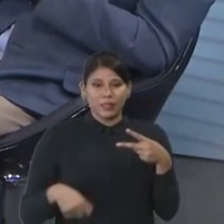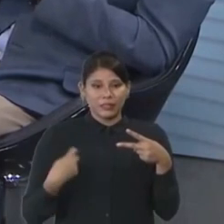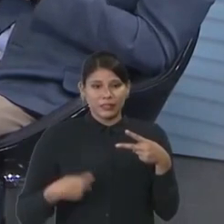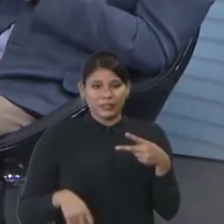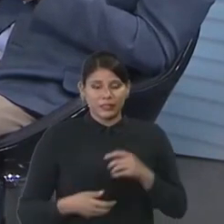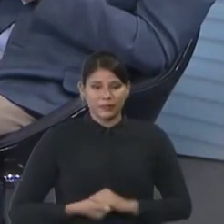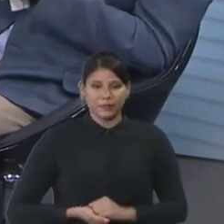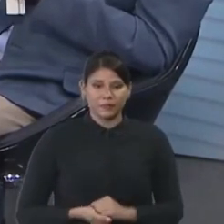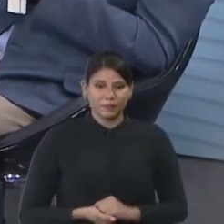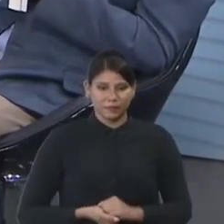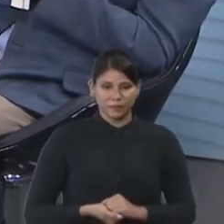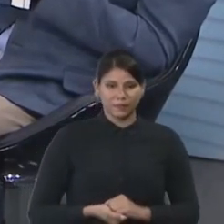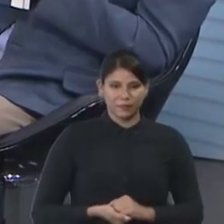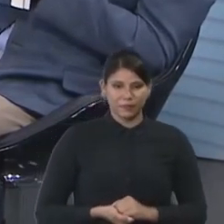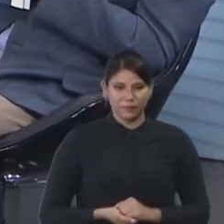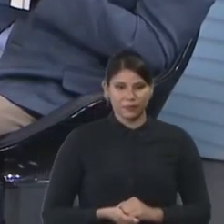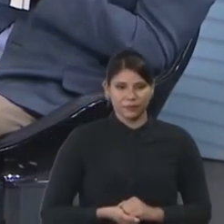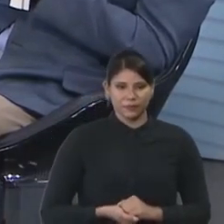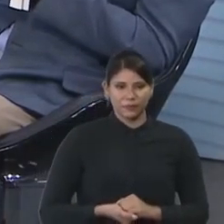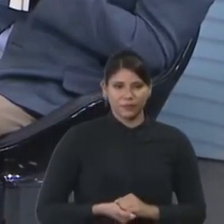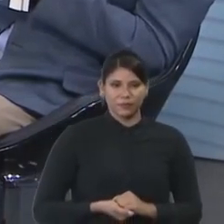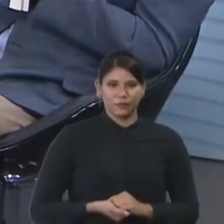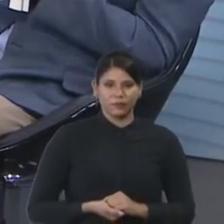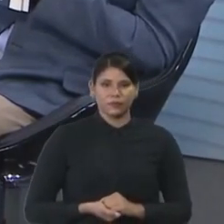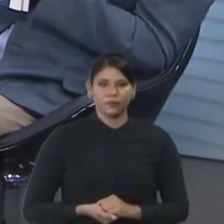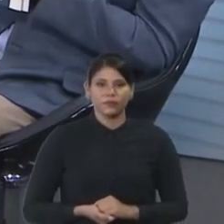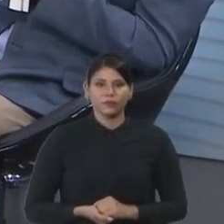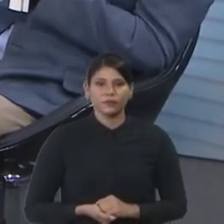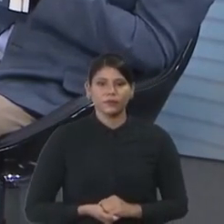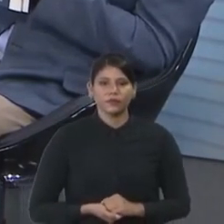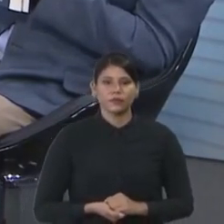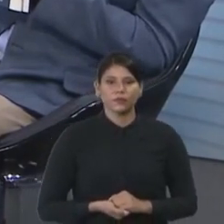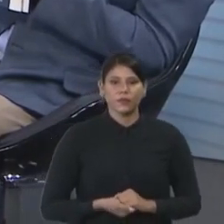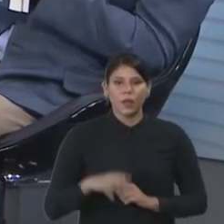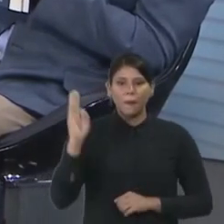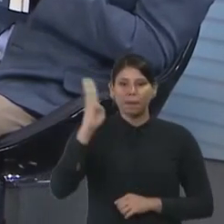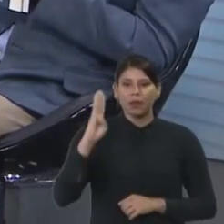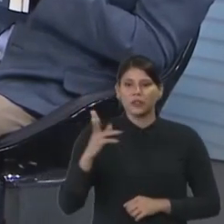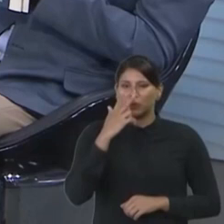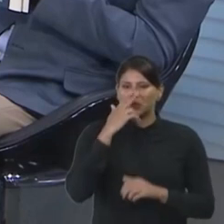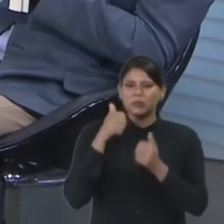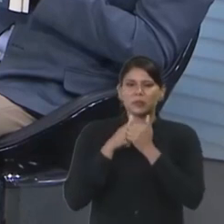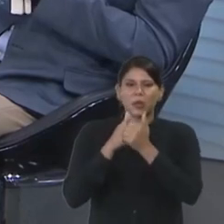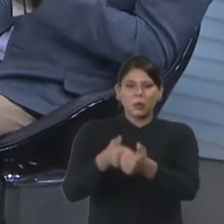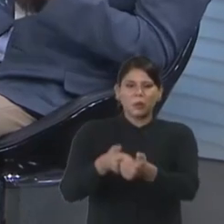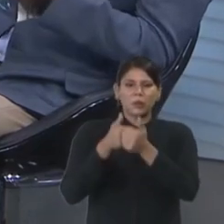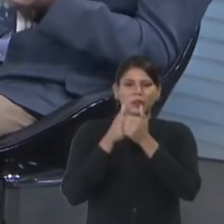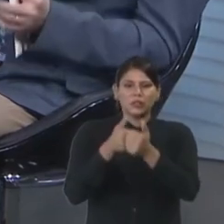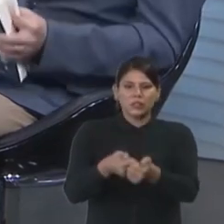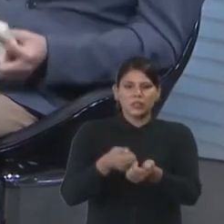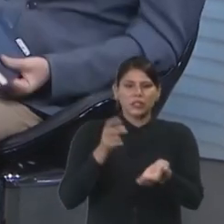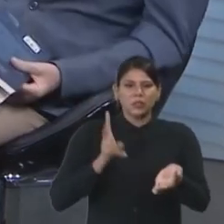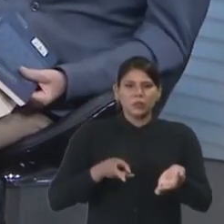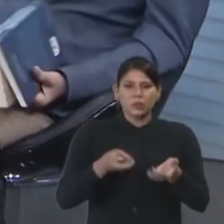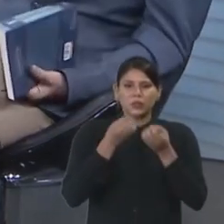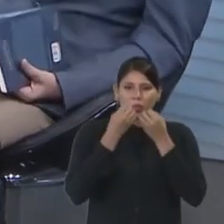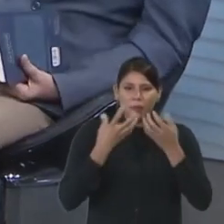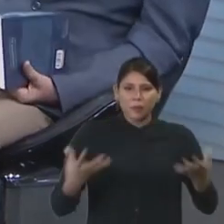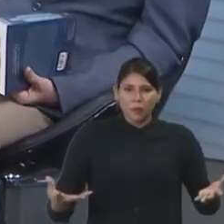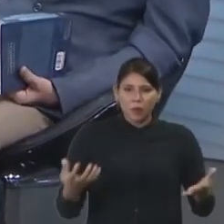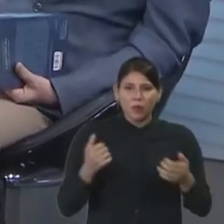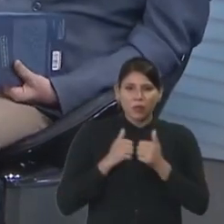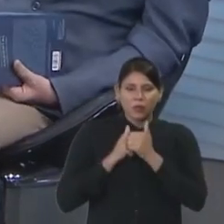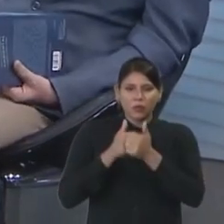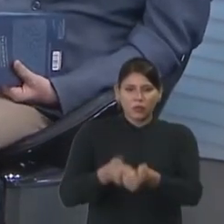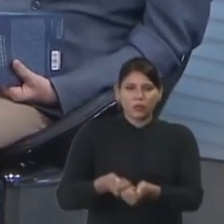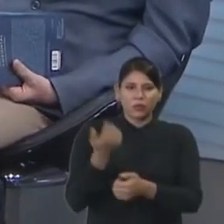Sim. Nós temos bons marcos jurídicos. O Brasil tem a mania de seguir ondas, né? Porque essa uma boa onda a ser seguida, né? Essa é uma